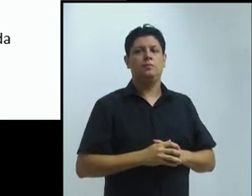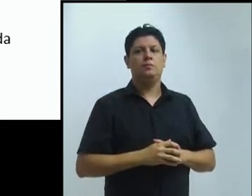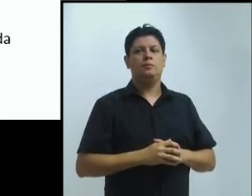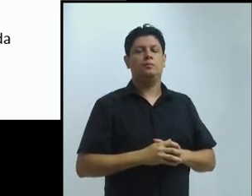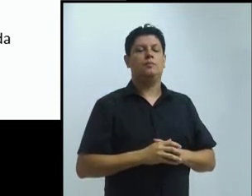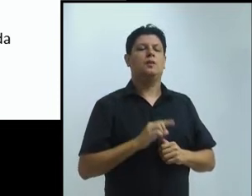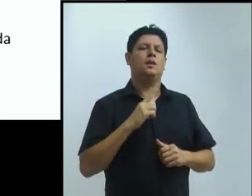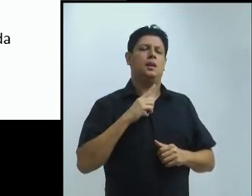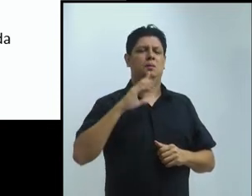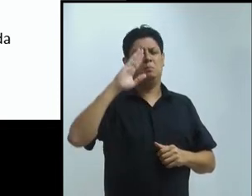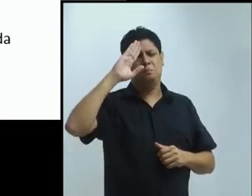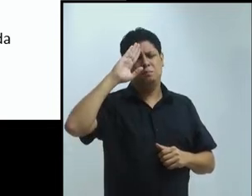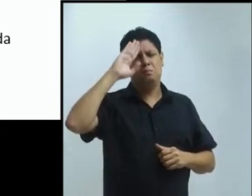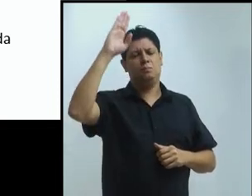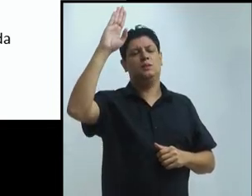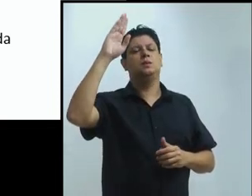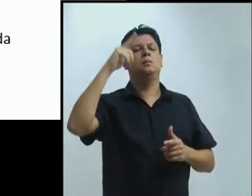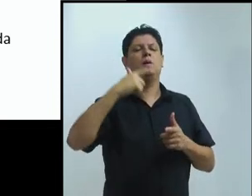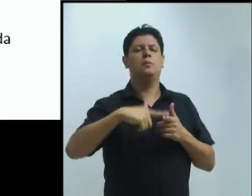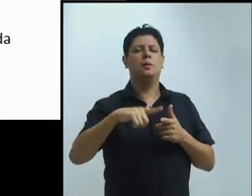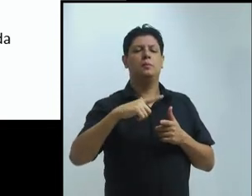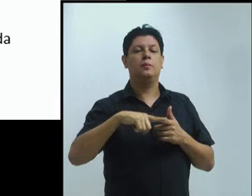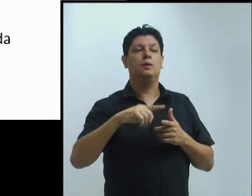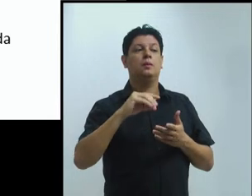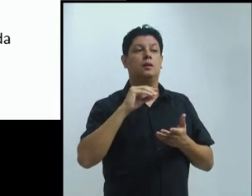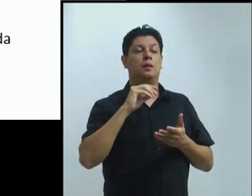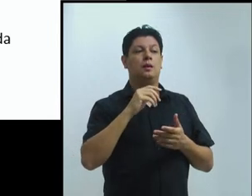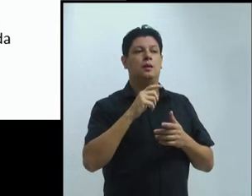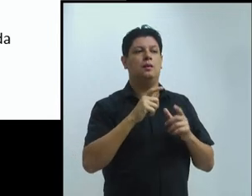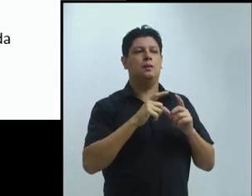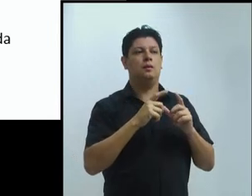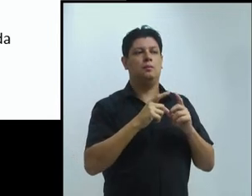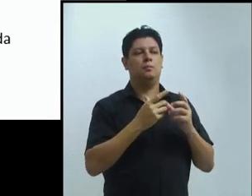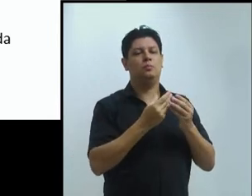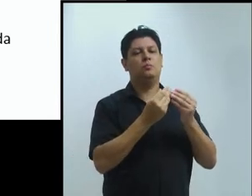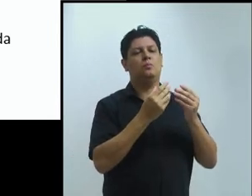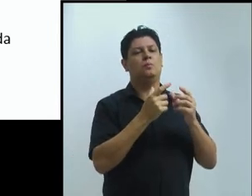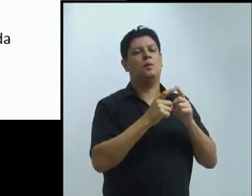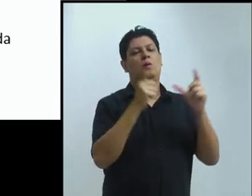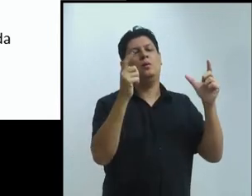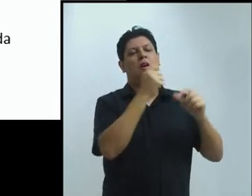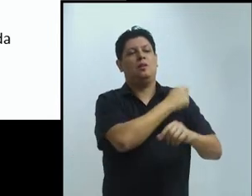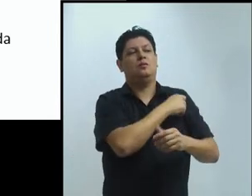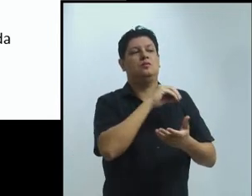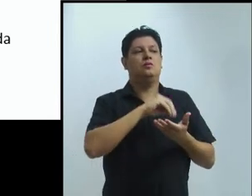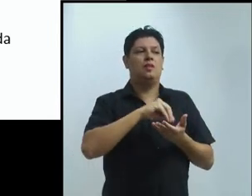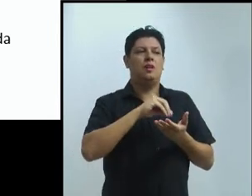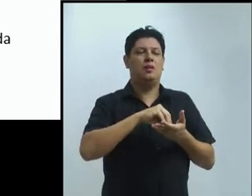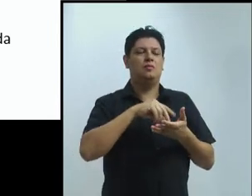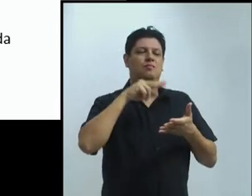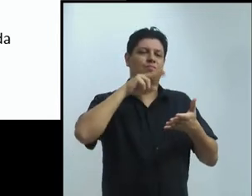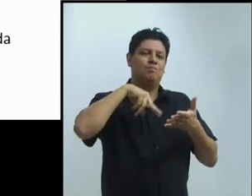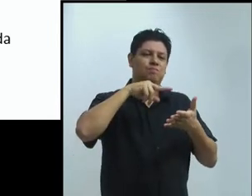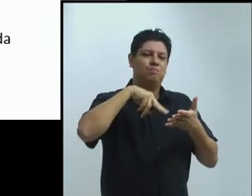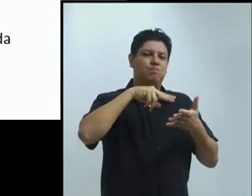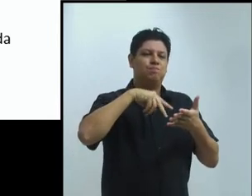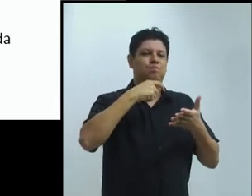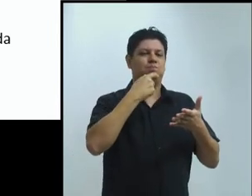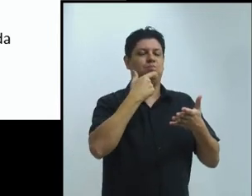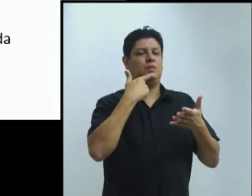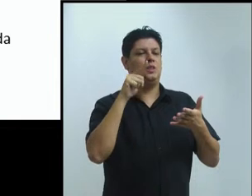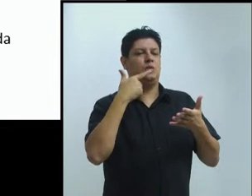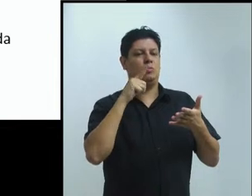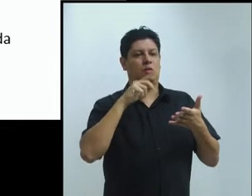UFPA. Todos os programas de pós-graduação exigem proficiência em leitura, em pelo menos uma ou duas